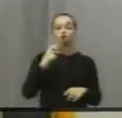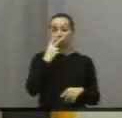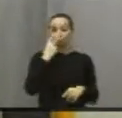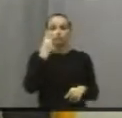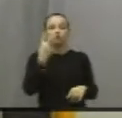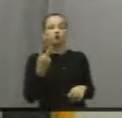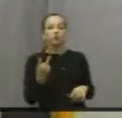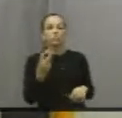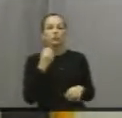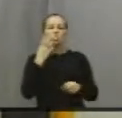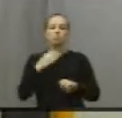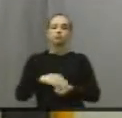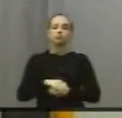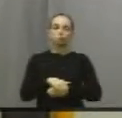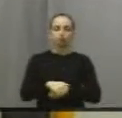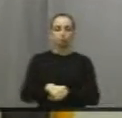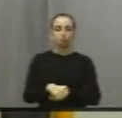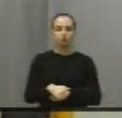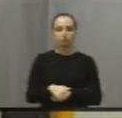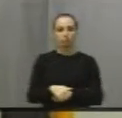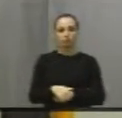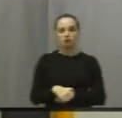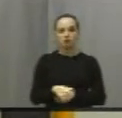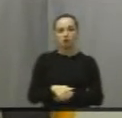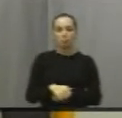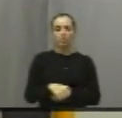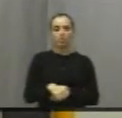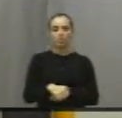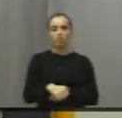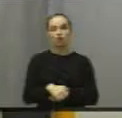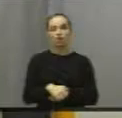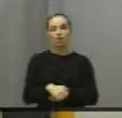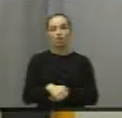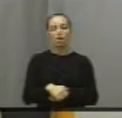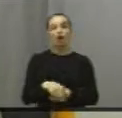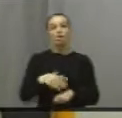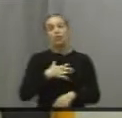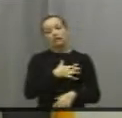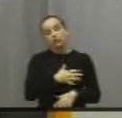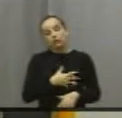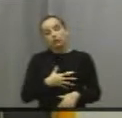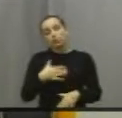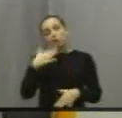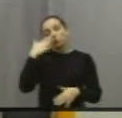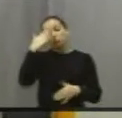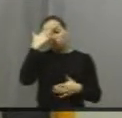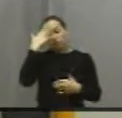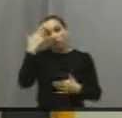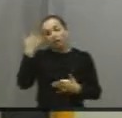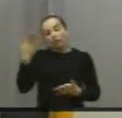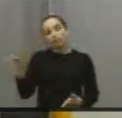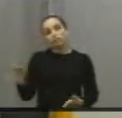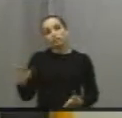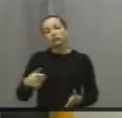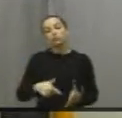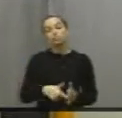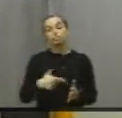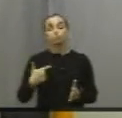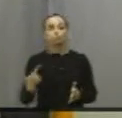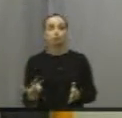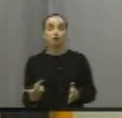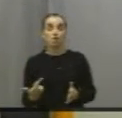muito boa noite. Primeiramente eu quero agradecer alguns secretários, eu fiz uma fala aqui a semana passada